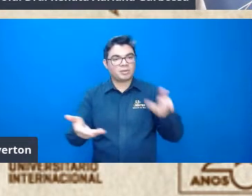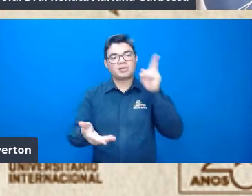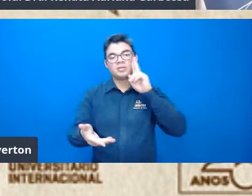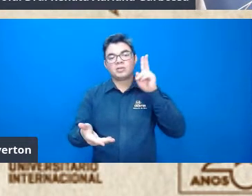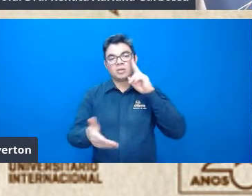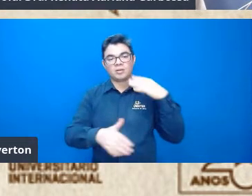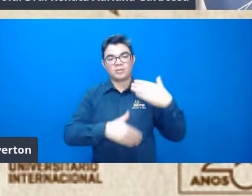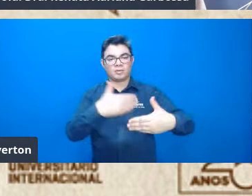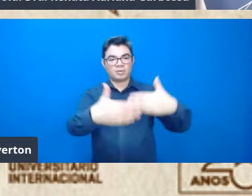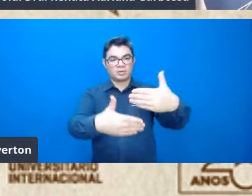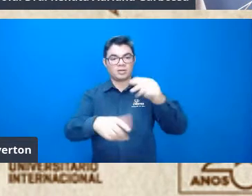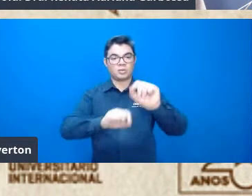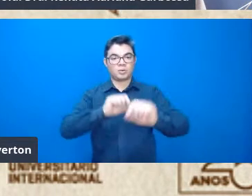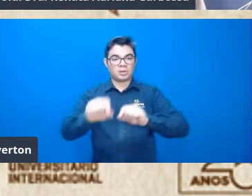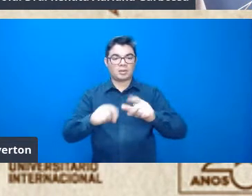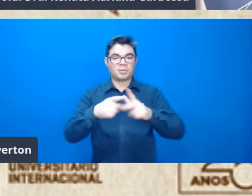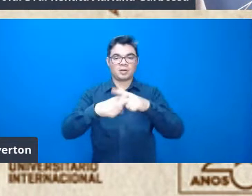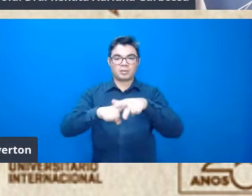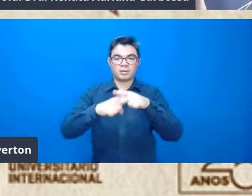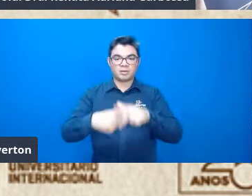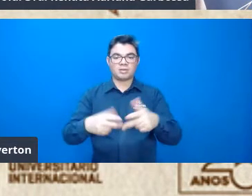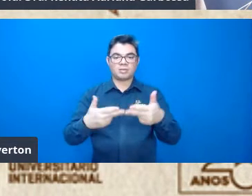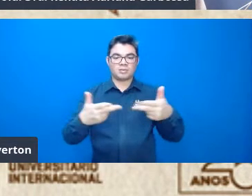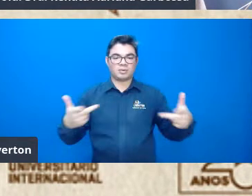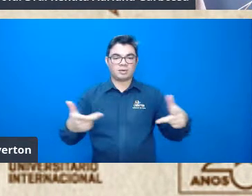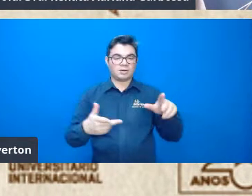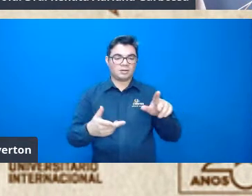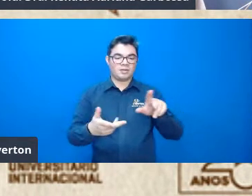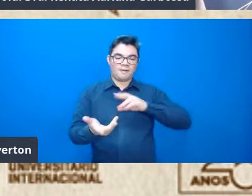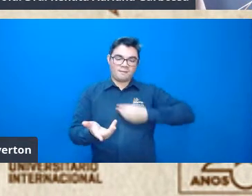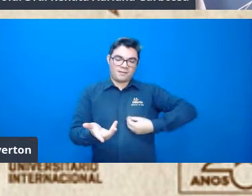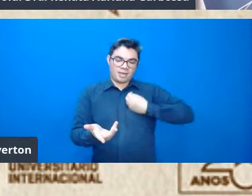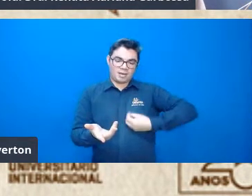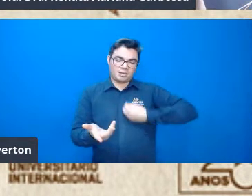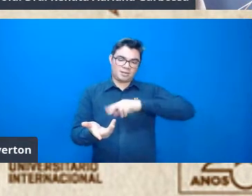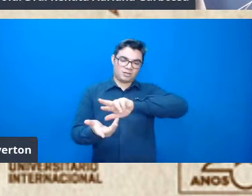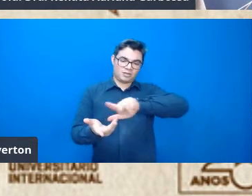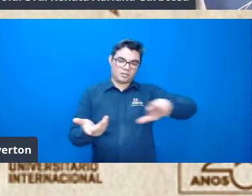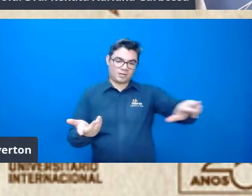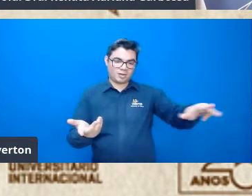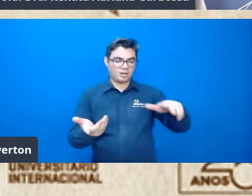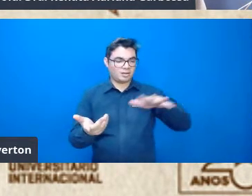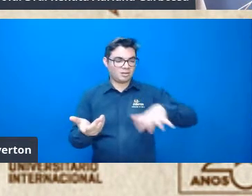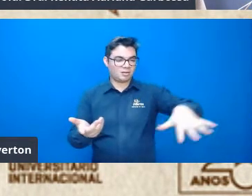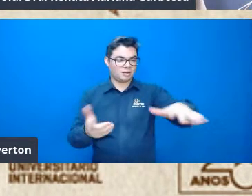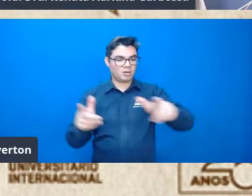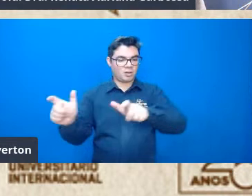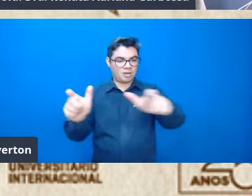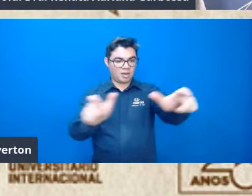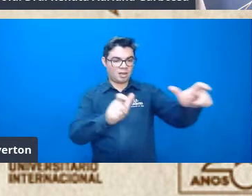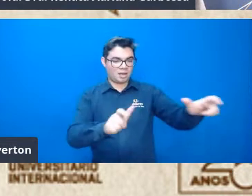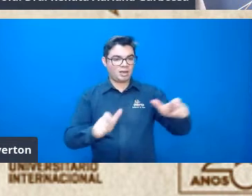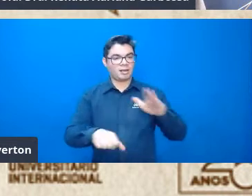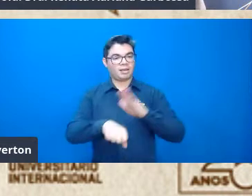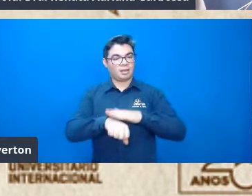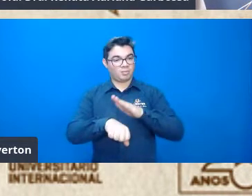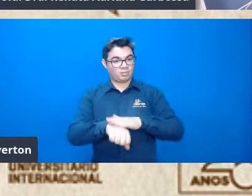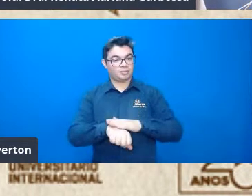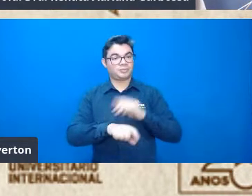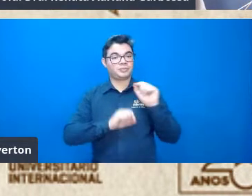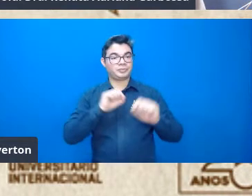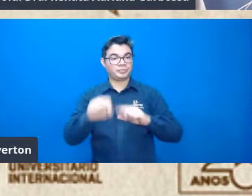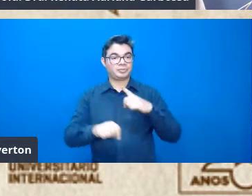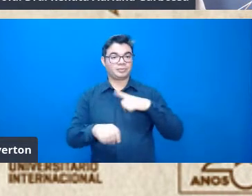responsáveis pela geração e manutenção da biodiversidade em diferentes escalas espaciais e temporais, né. Então, a gente tem aí